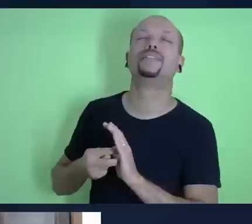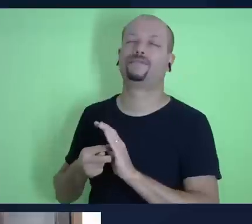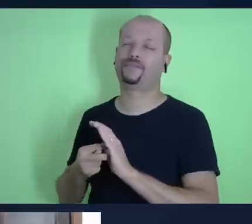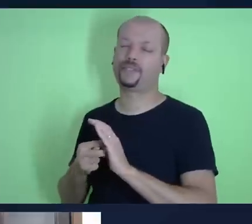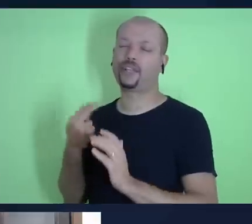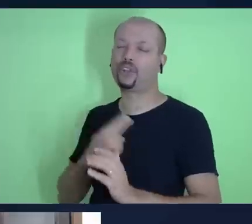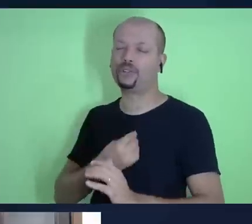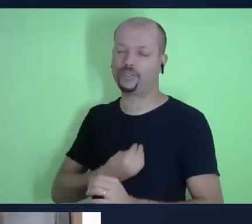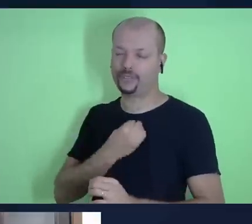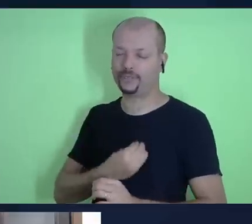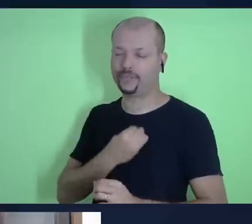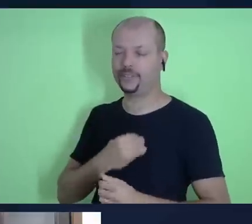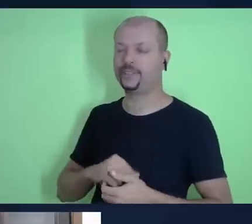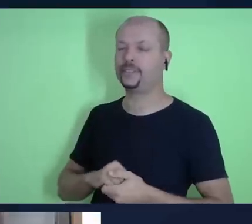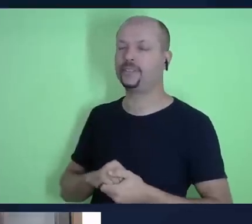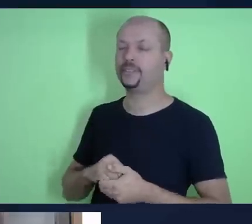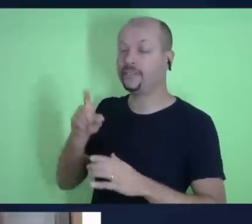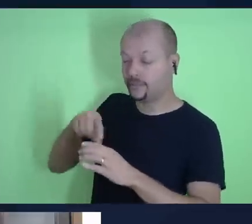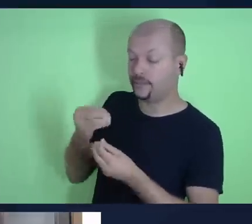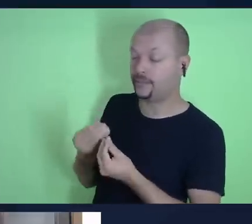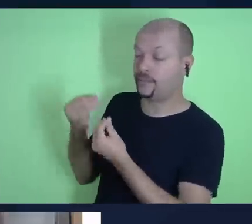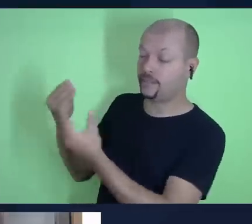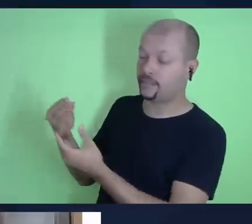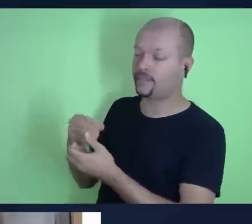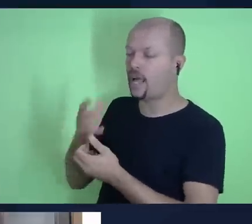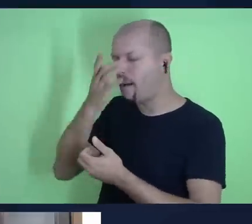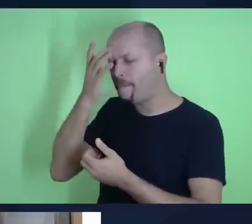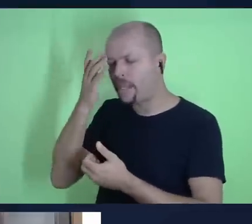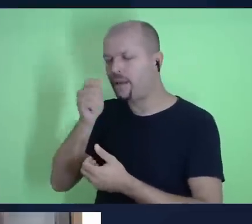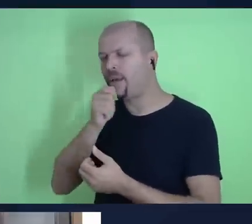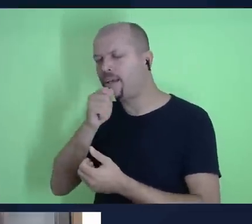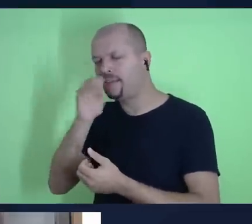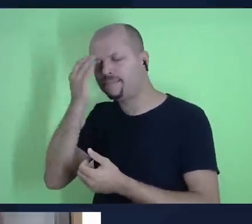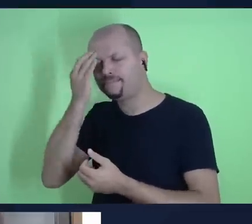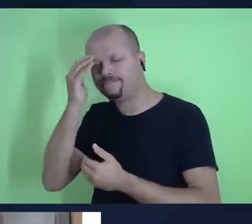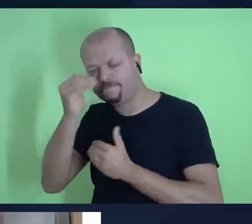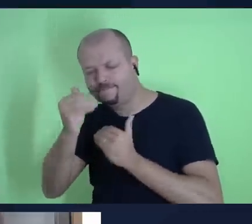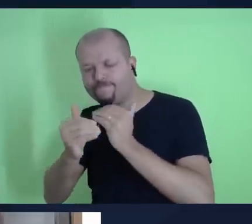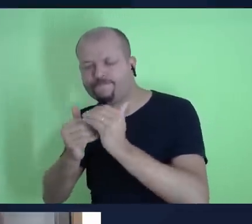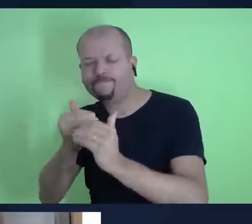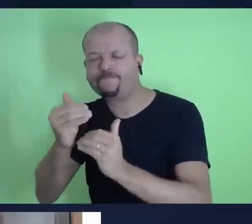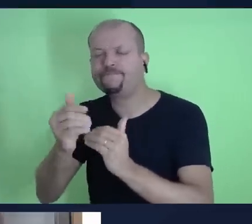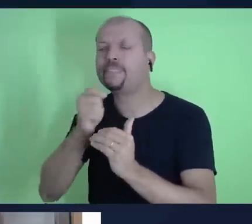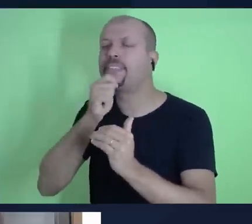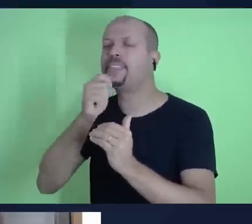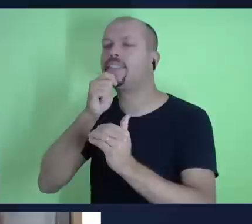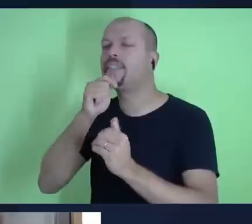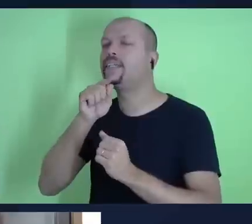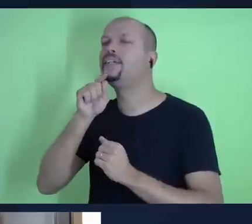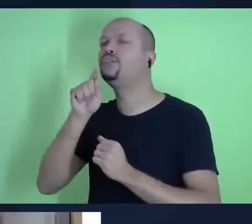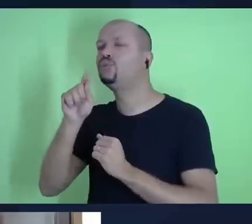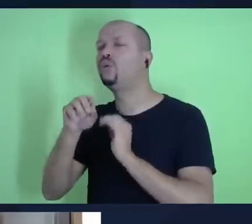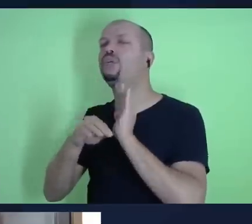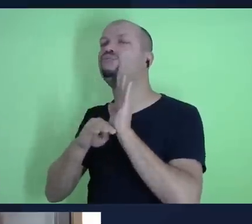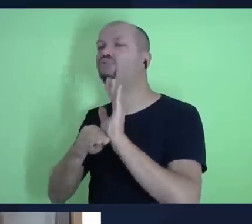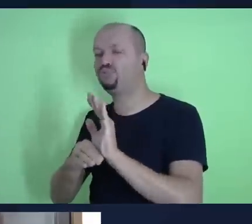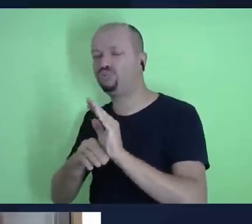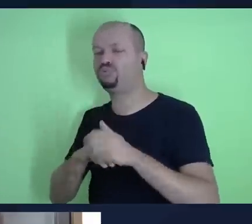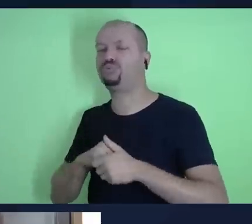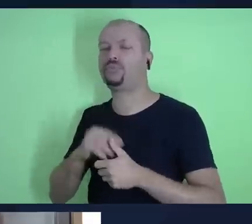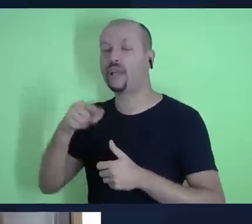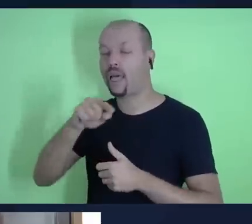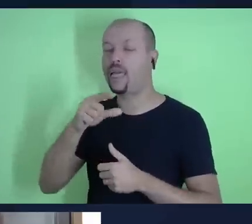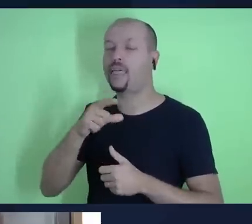vida para aqueles que ainda estão entendendo o que é o dízimo Senhor que eles tenham o